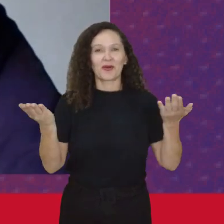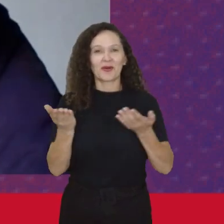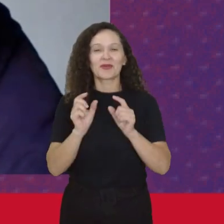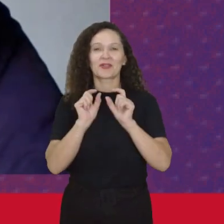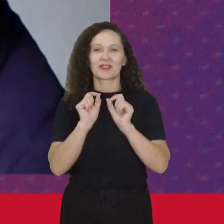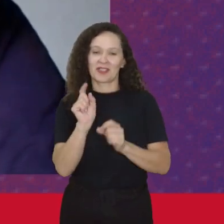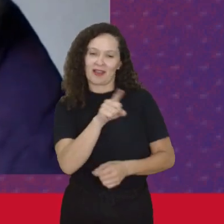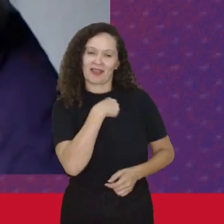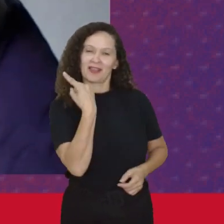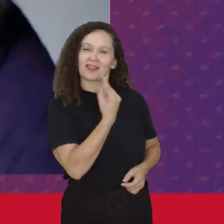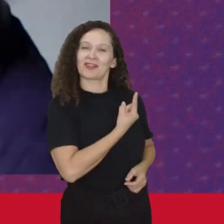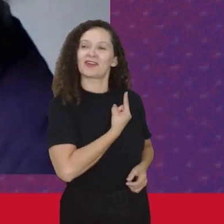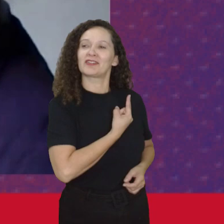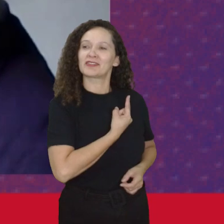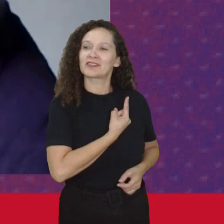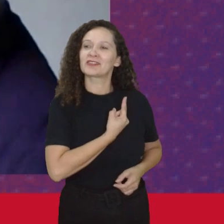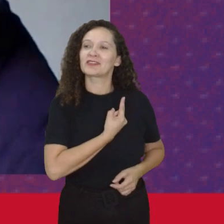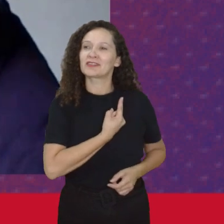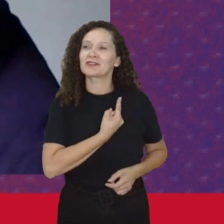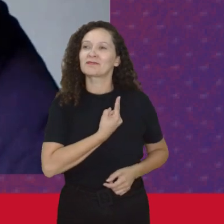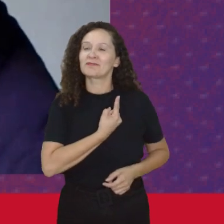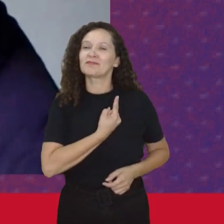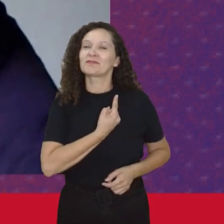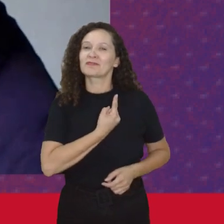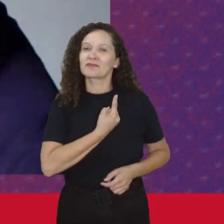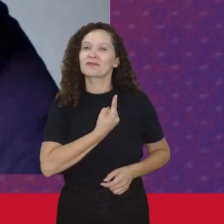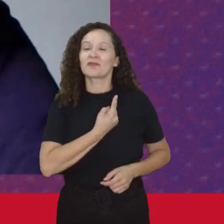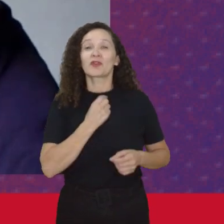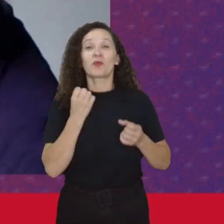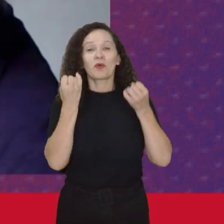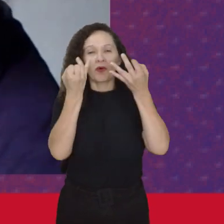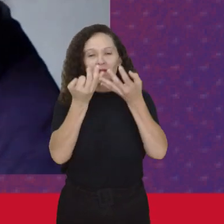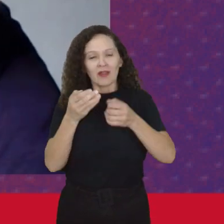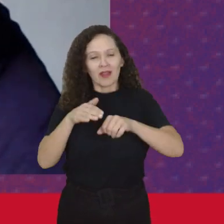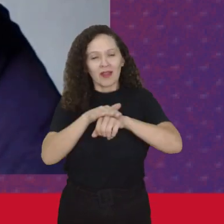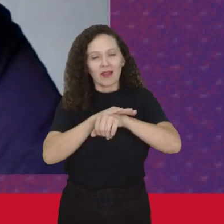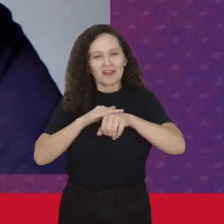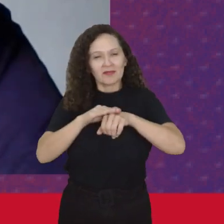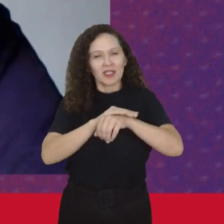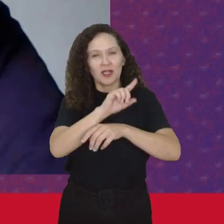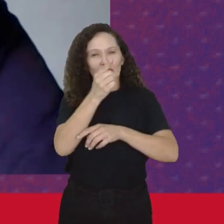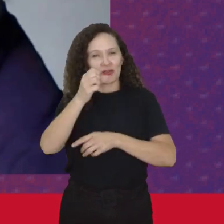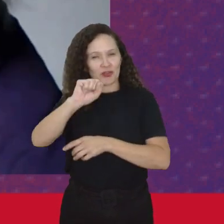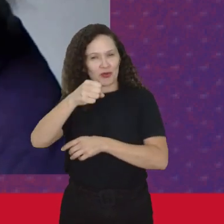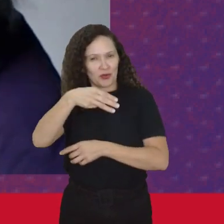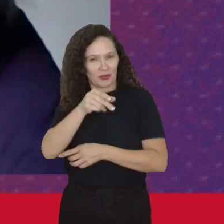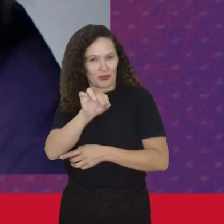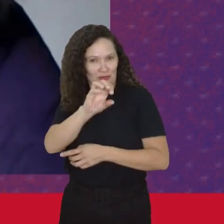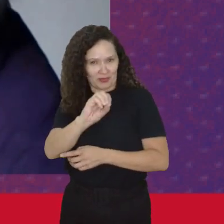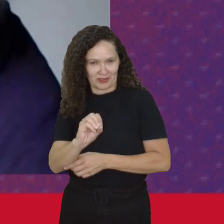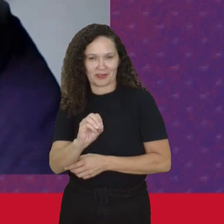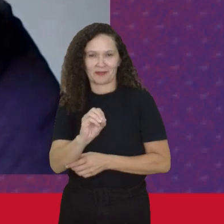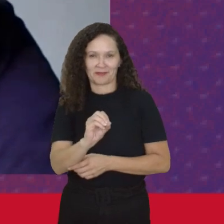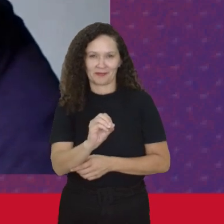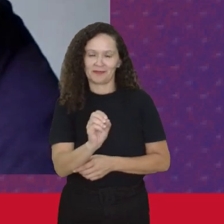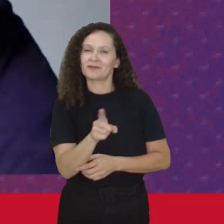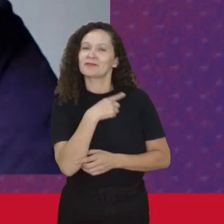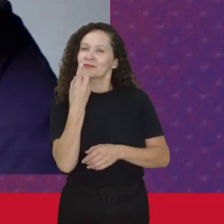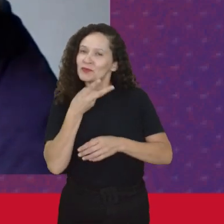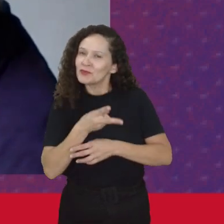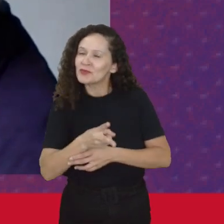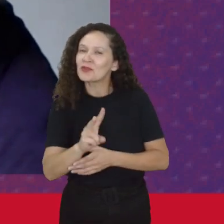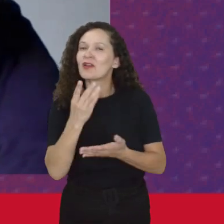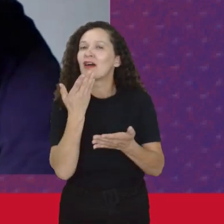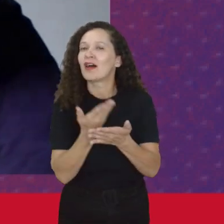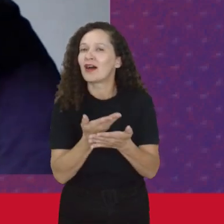Nós vamos estar Justamente Falando do 8 de março E a gente Vai continuar